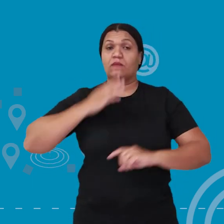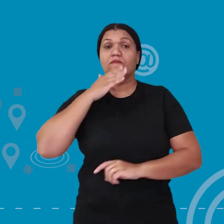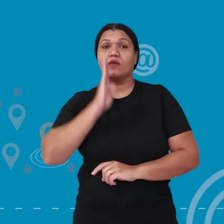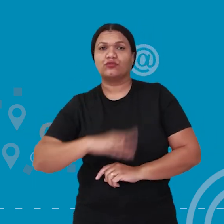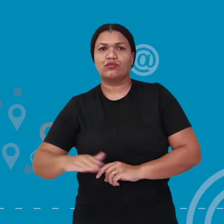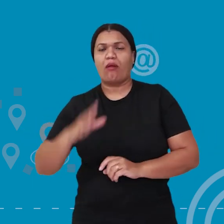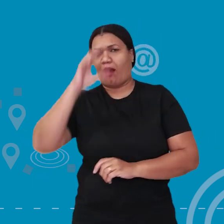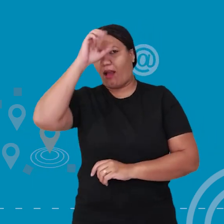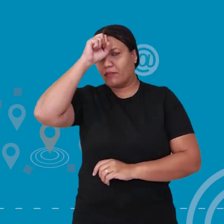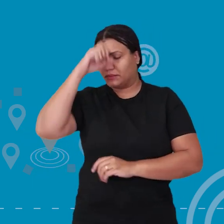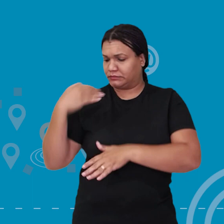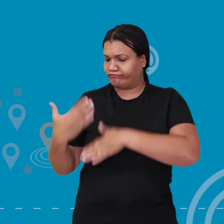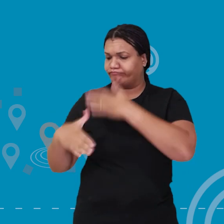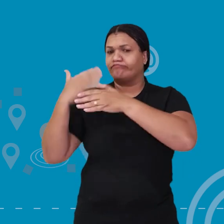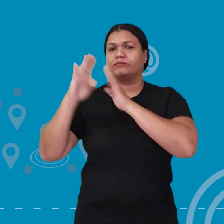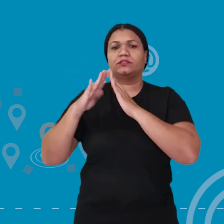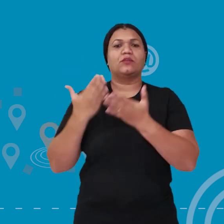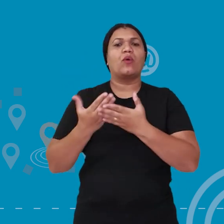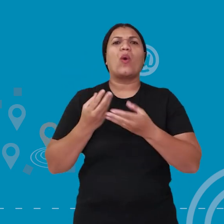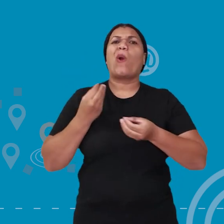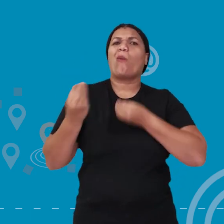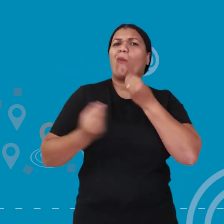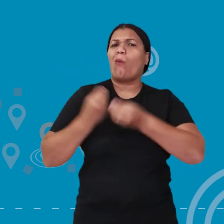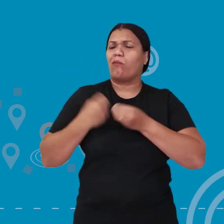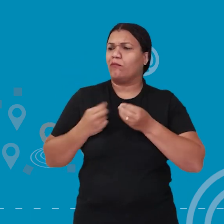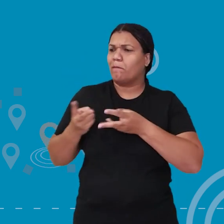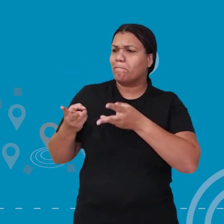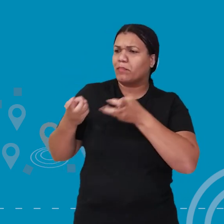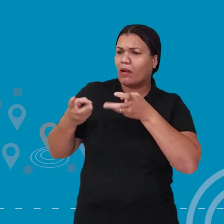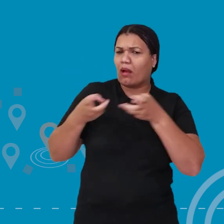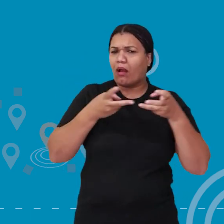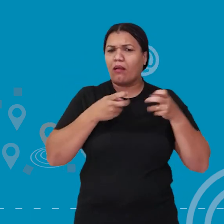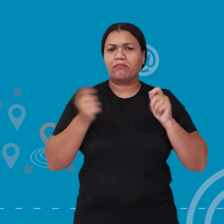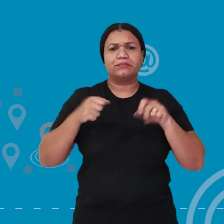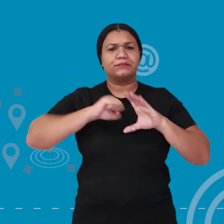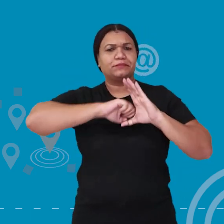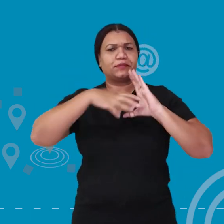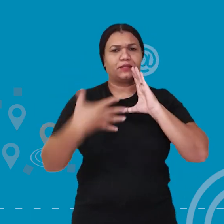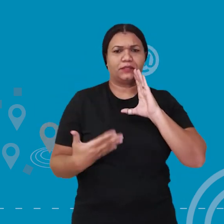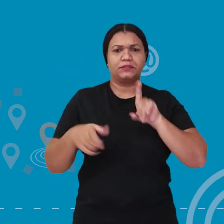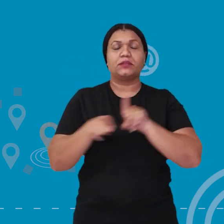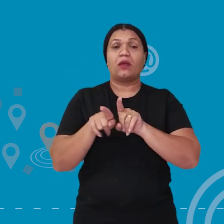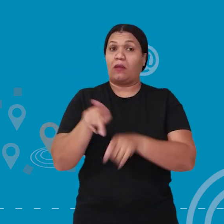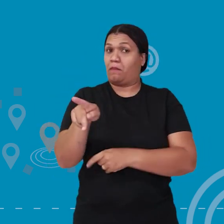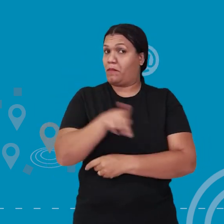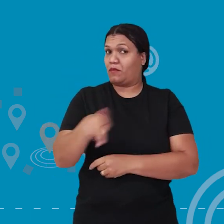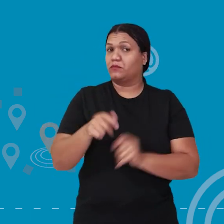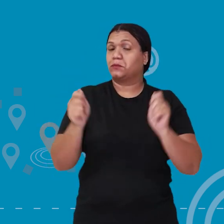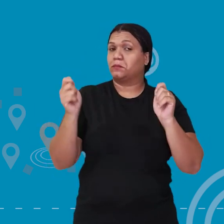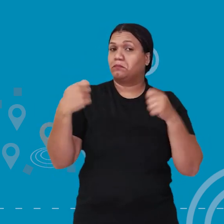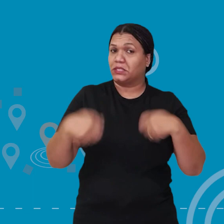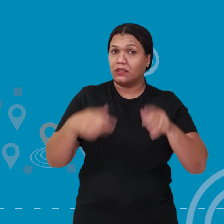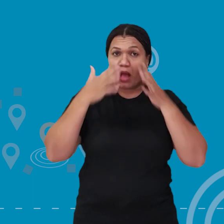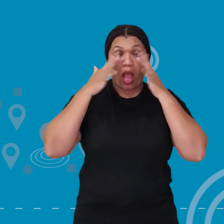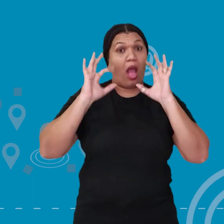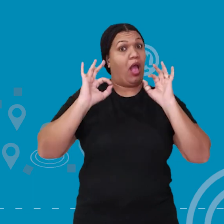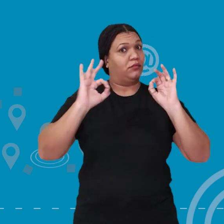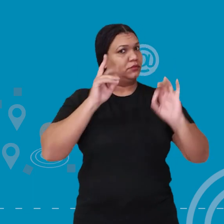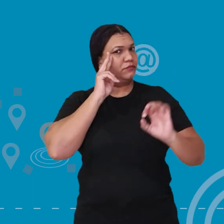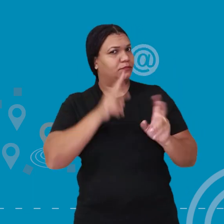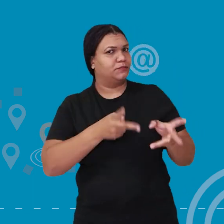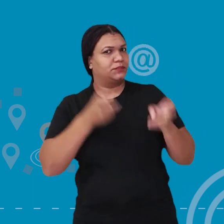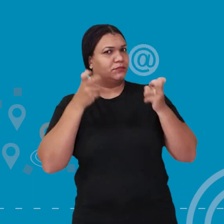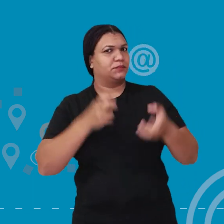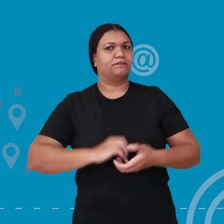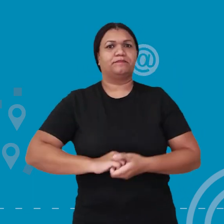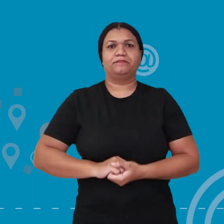escolar, quais sinais e comportamentos professores e demais profissionais das unidades escolares devem